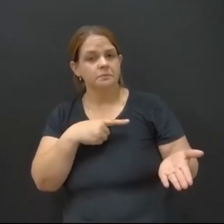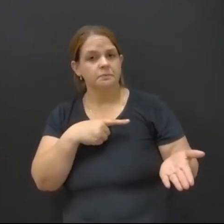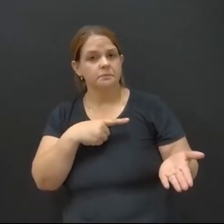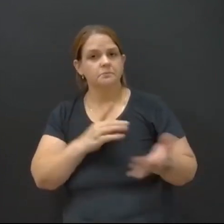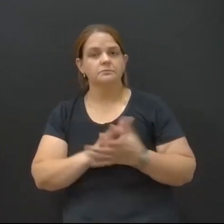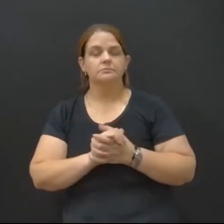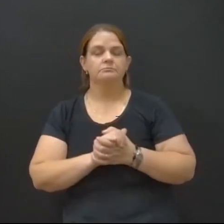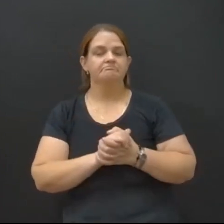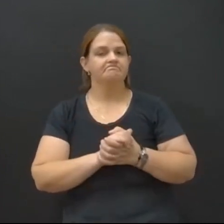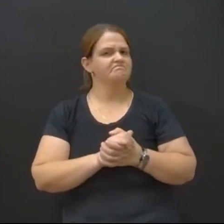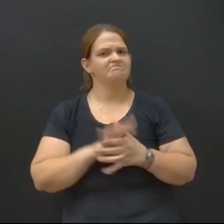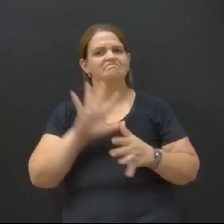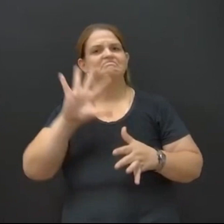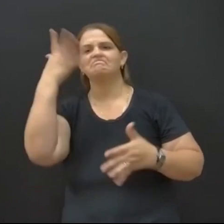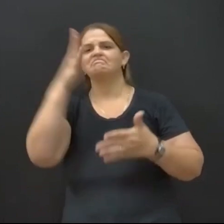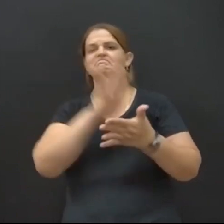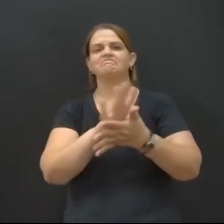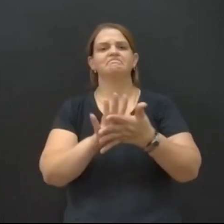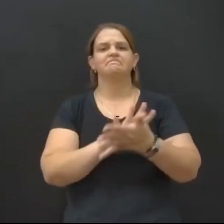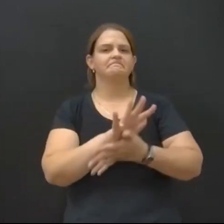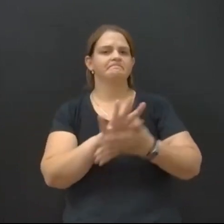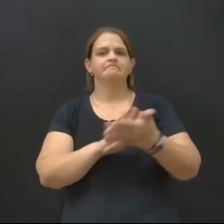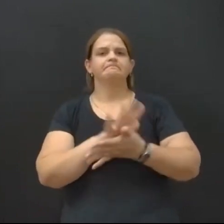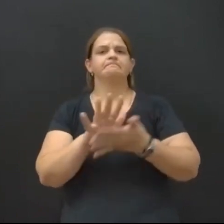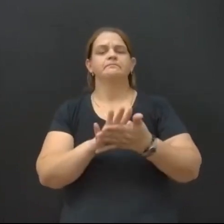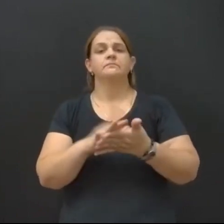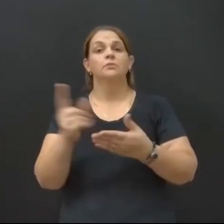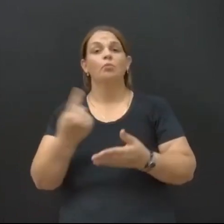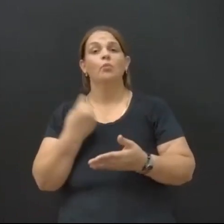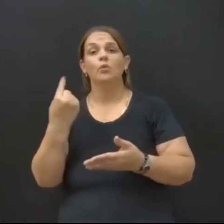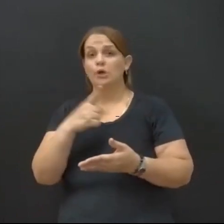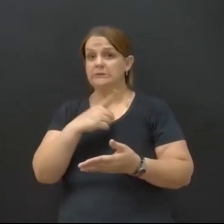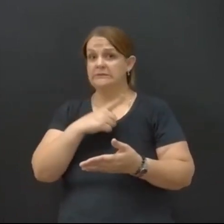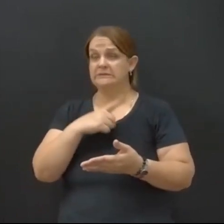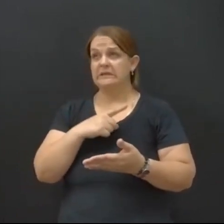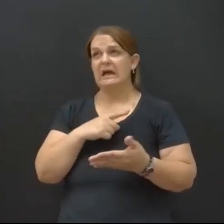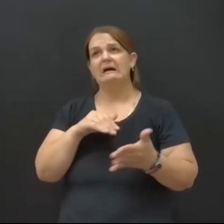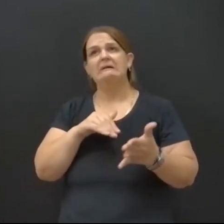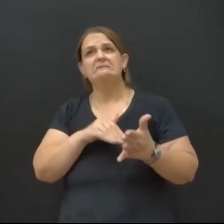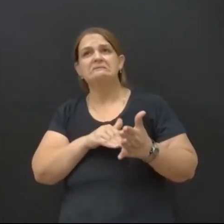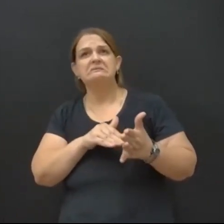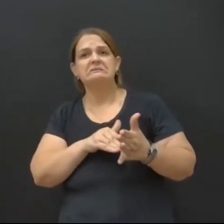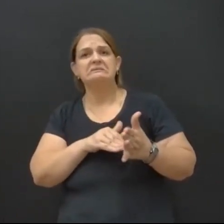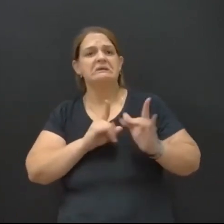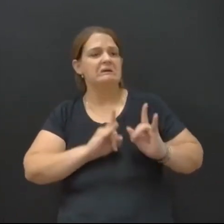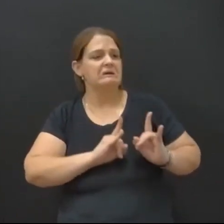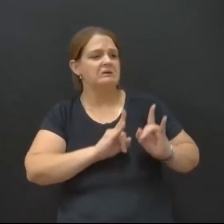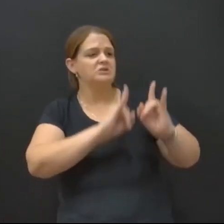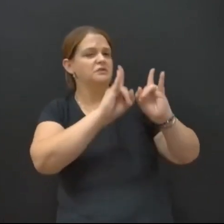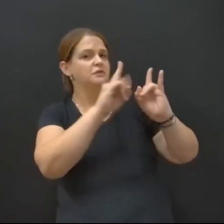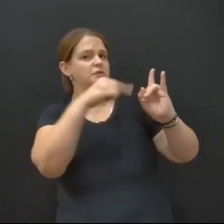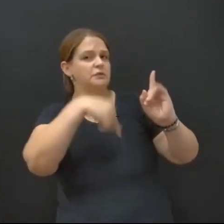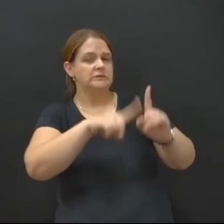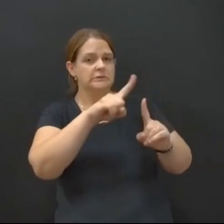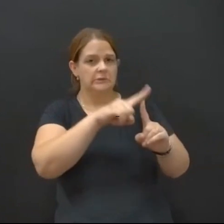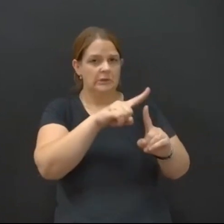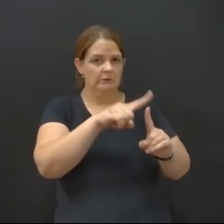Não resolveria nada. Aliás, nós temos aqui até edifícios em Toledo,